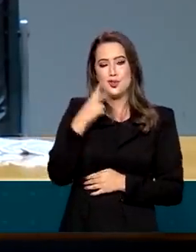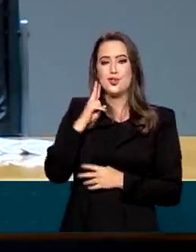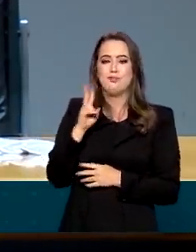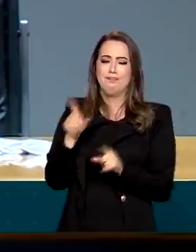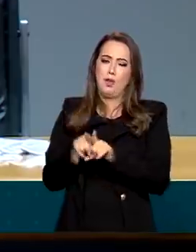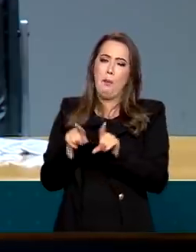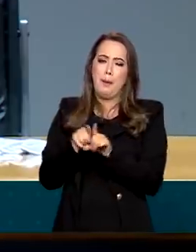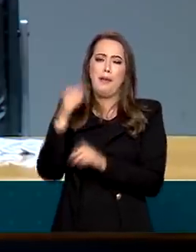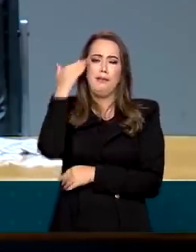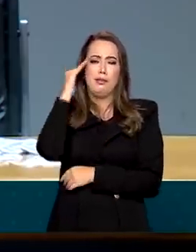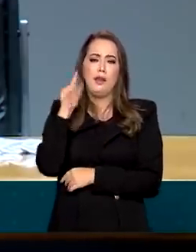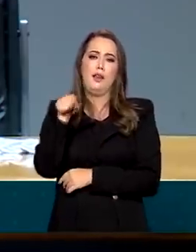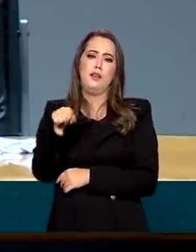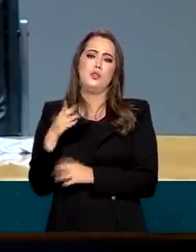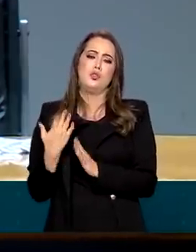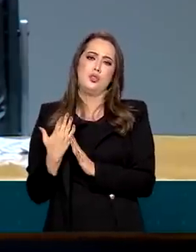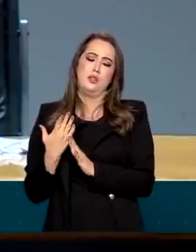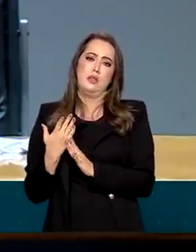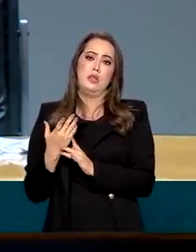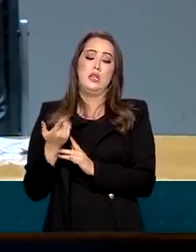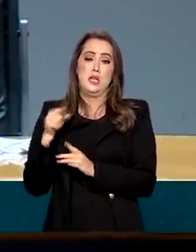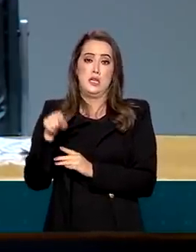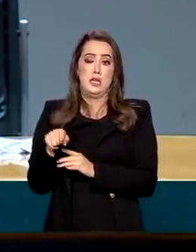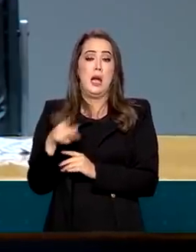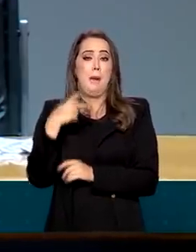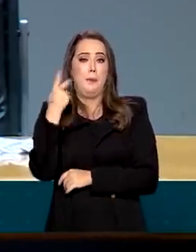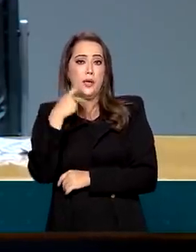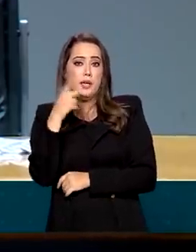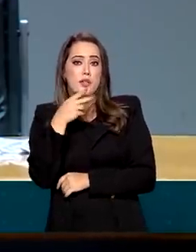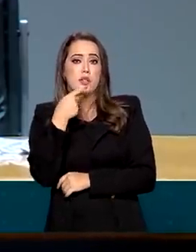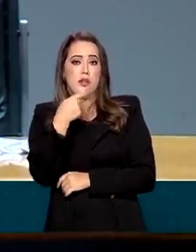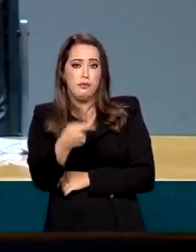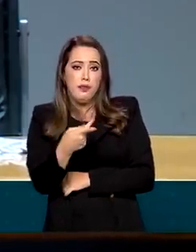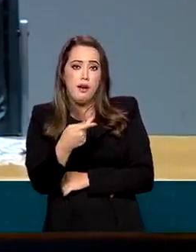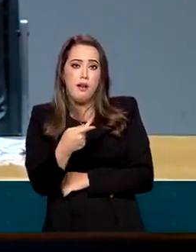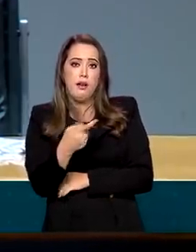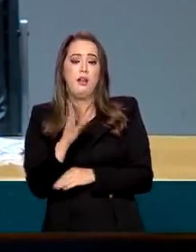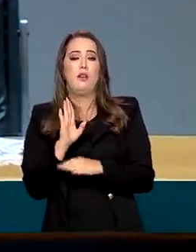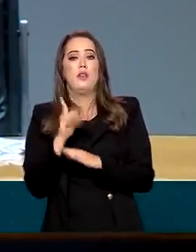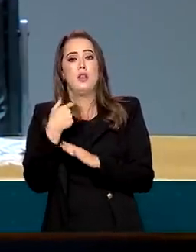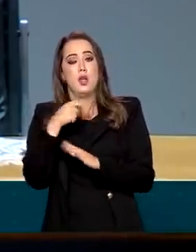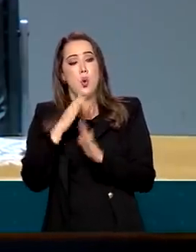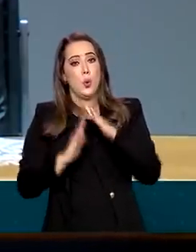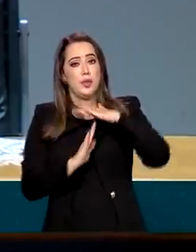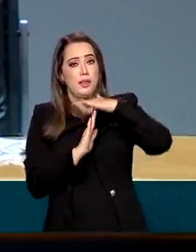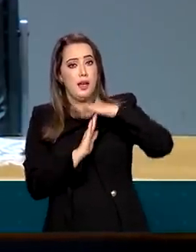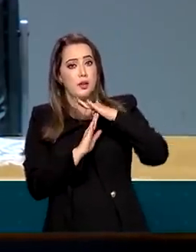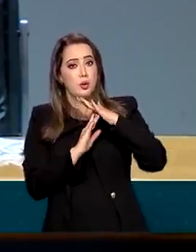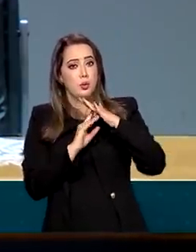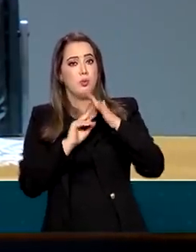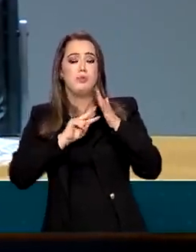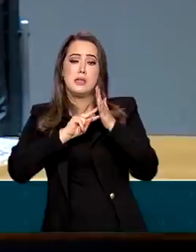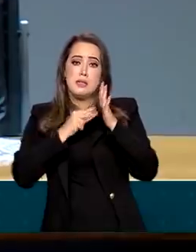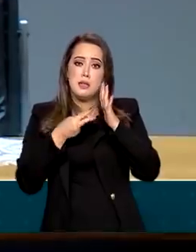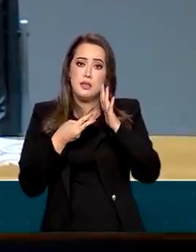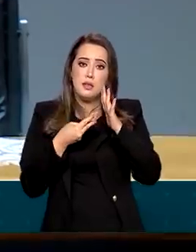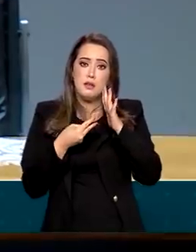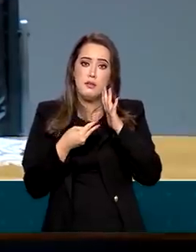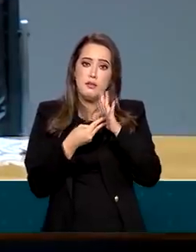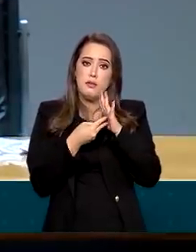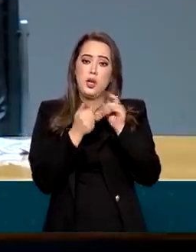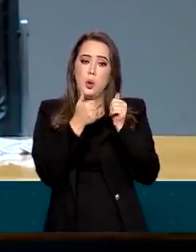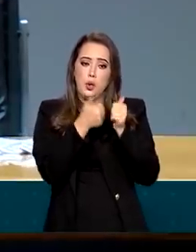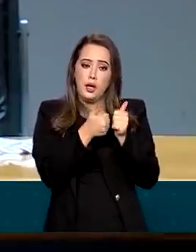olha, o teto é um símbolo de austeridade, é um símbolo de compromisso com as gerações futuras, mas nós não vamos deixar milhões de pessoas